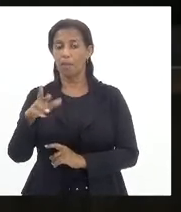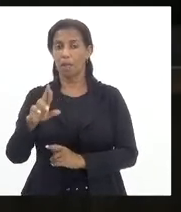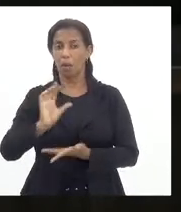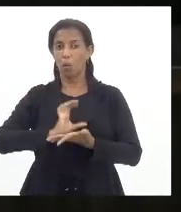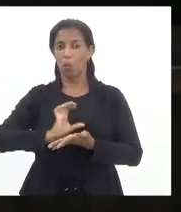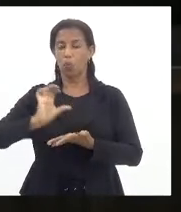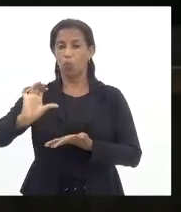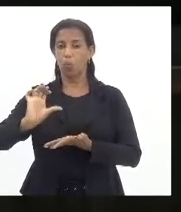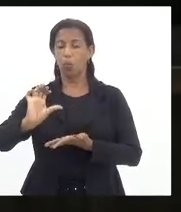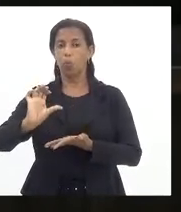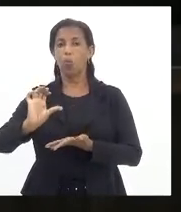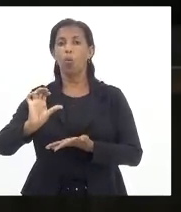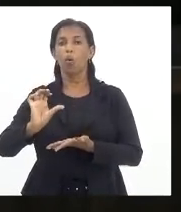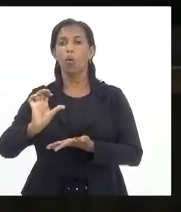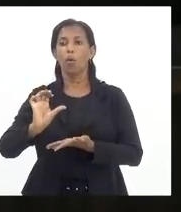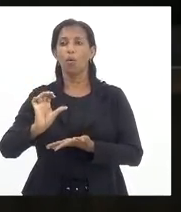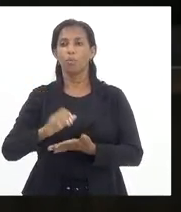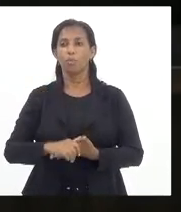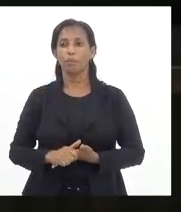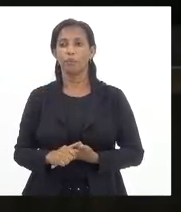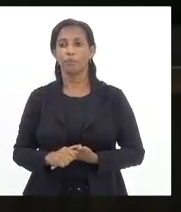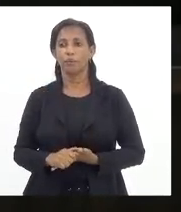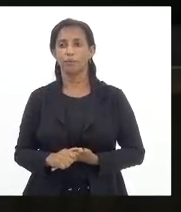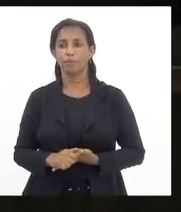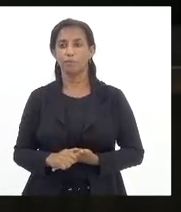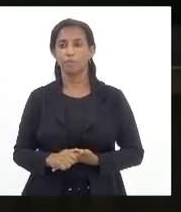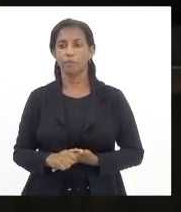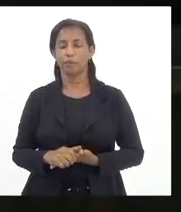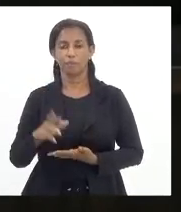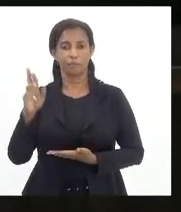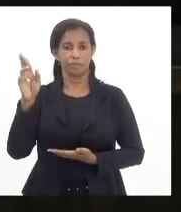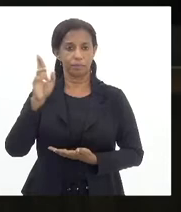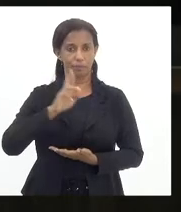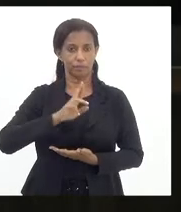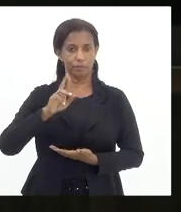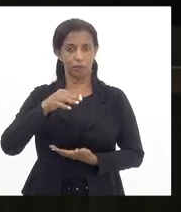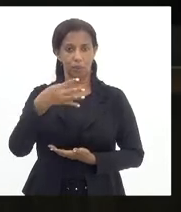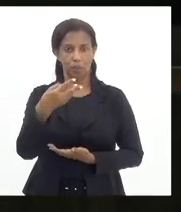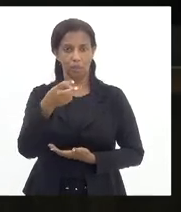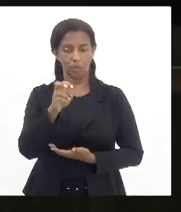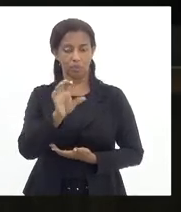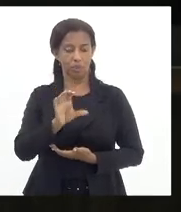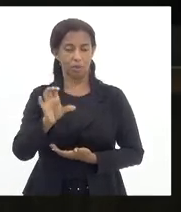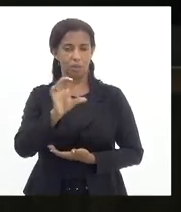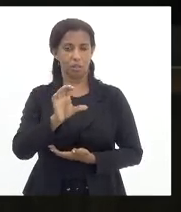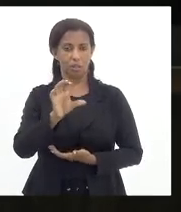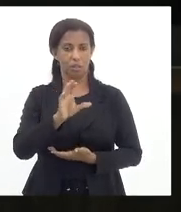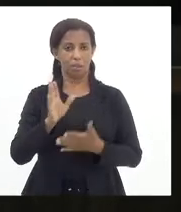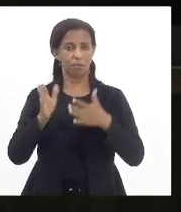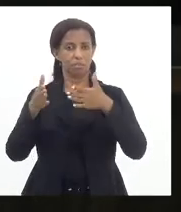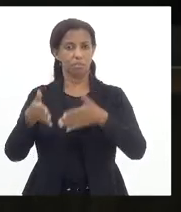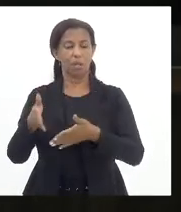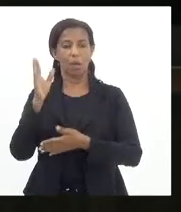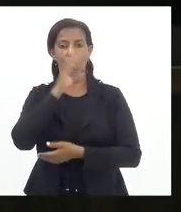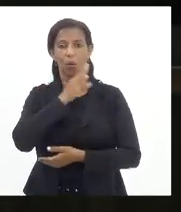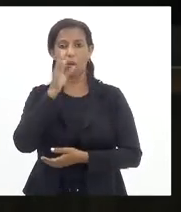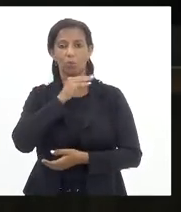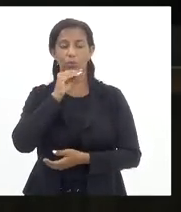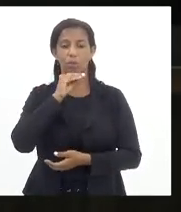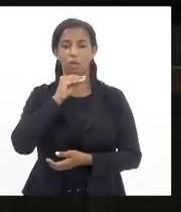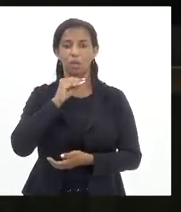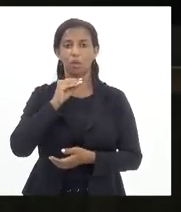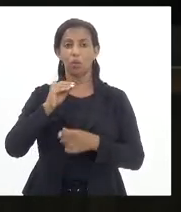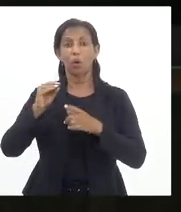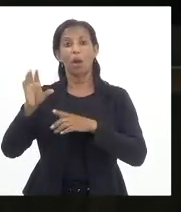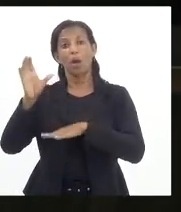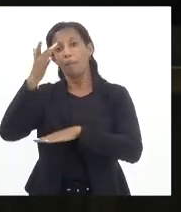385 mil 773 reais e 45 centavos referente auxílio emergencial destinado ao setor